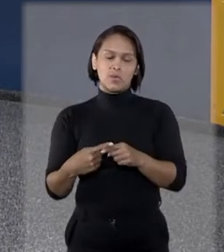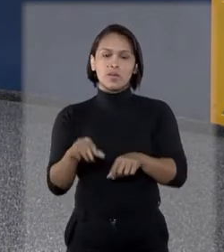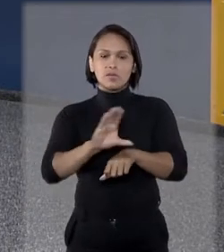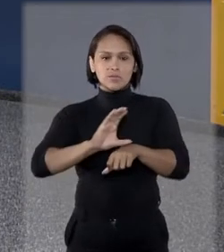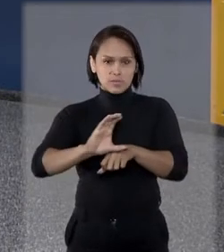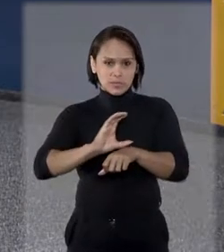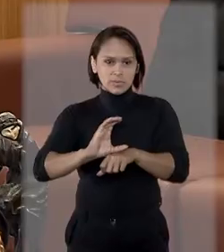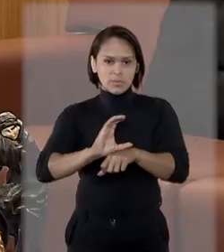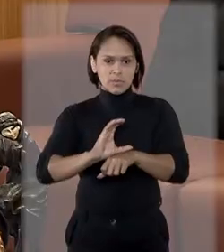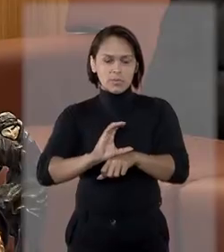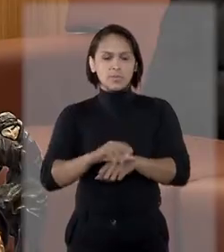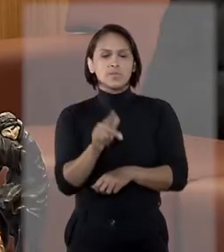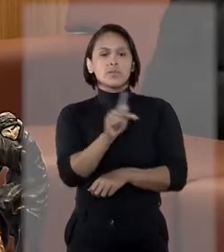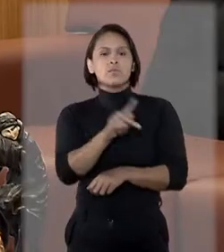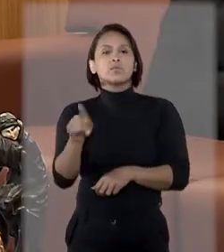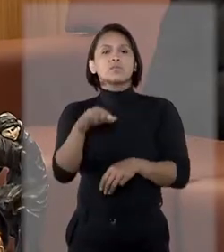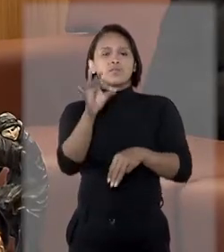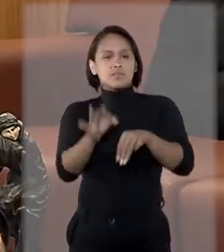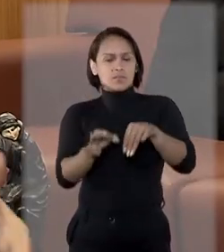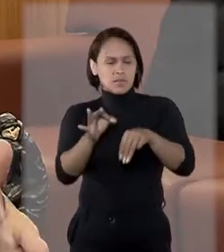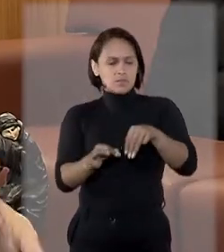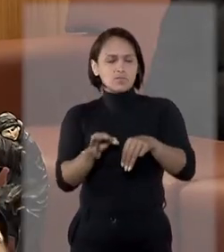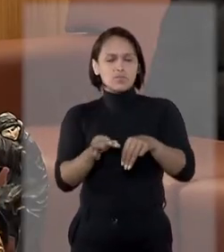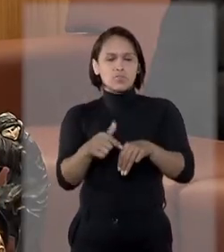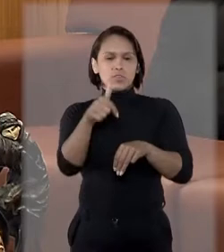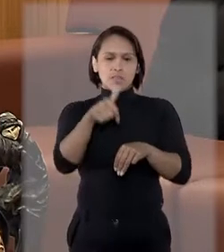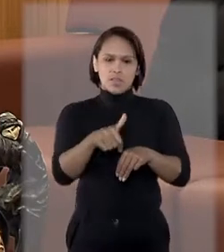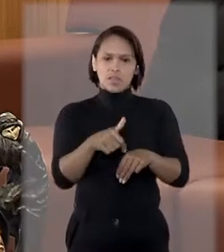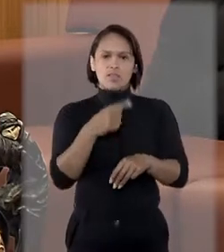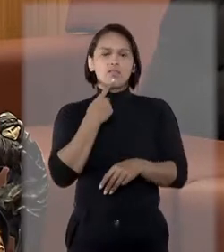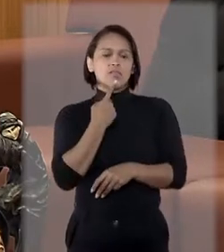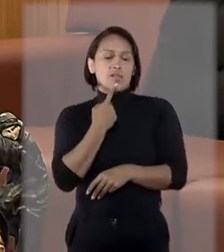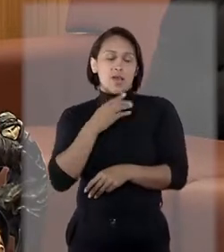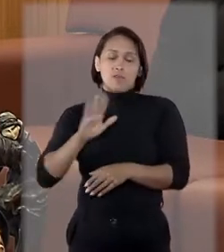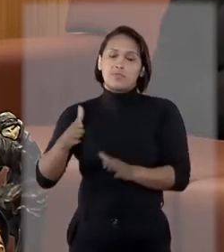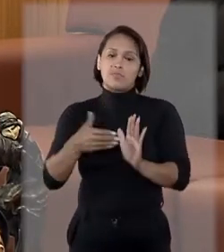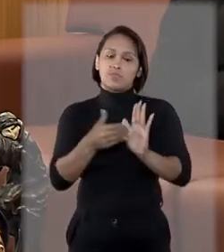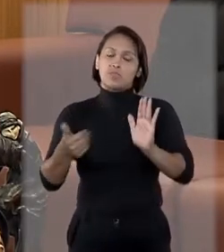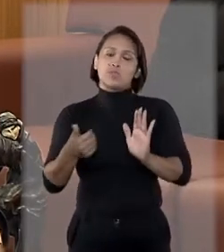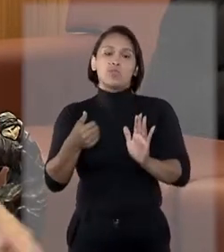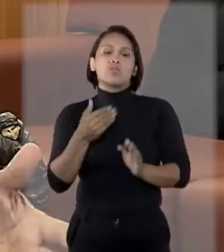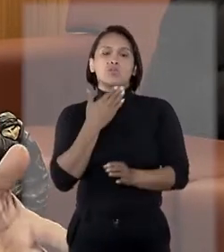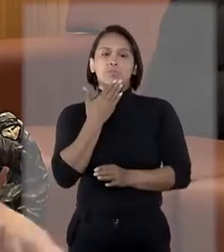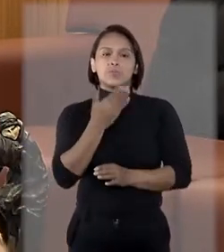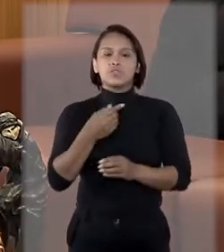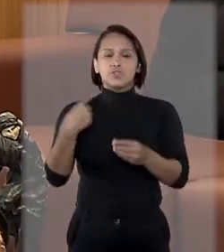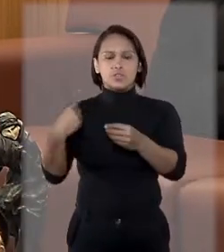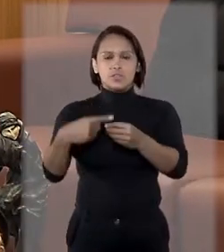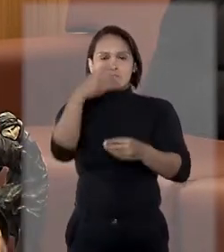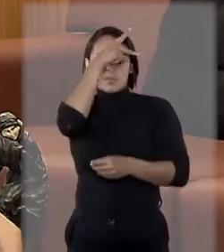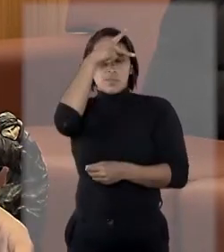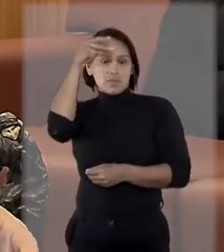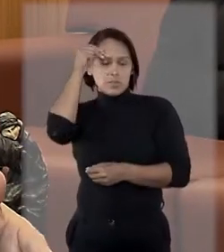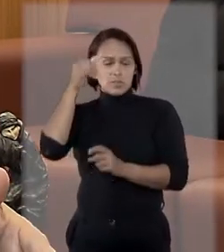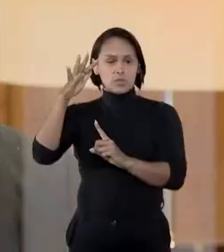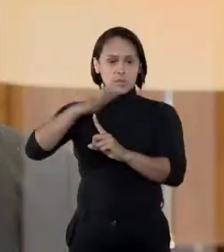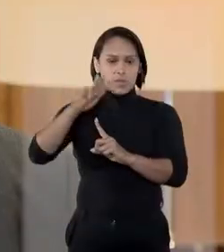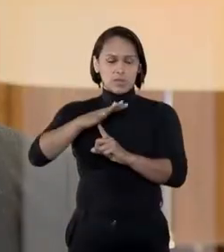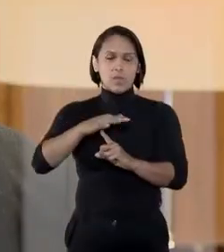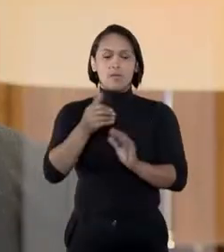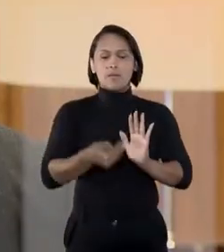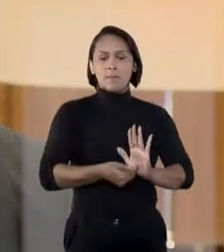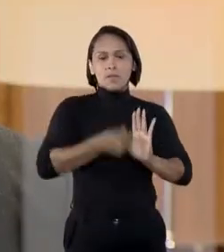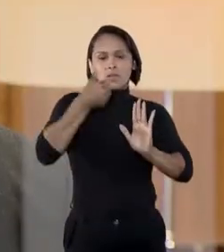constitucional. O presidente do STJ, ministro Humberto Martins, não conheceu do pedido da Prefeitura de Londrina, no Paraná,